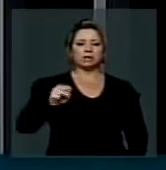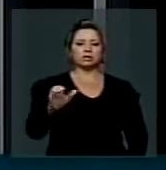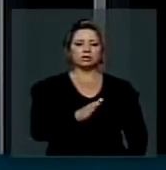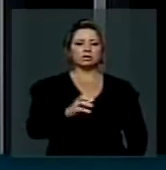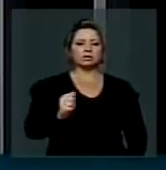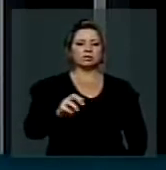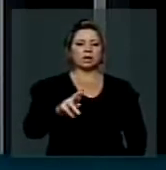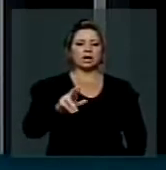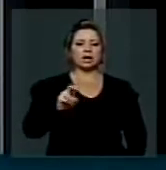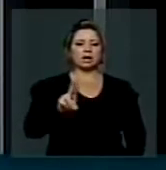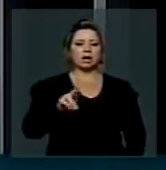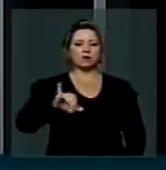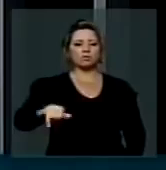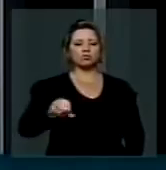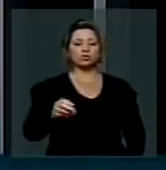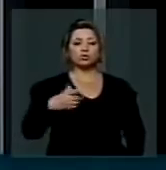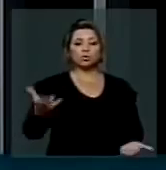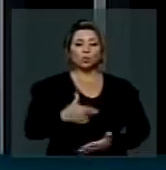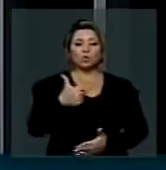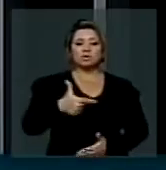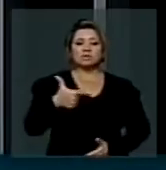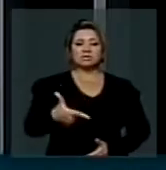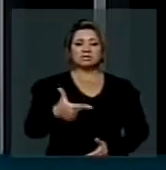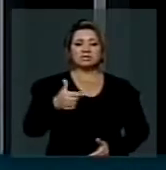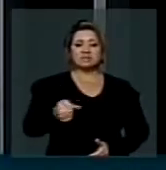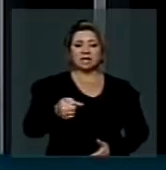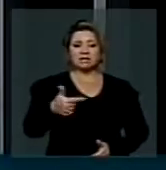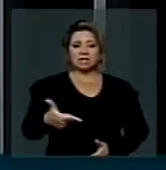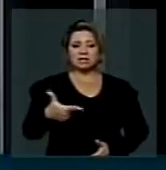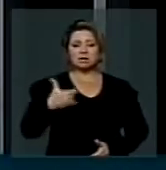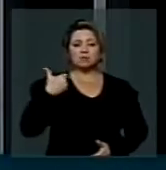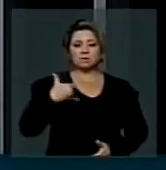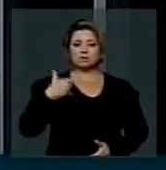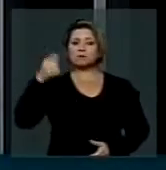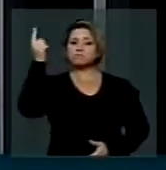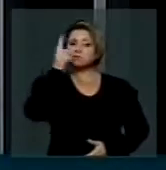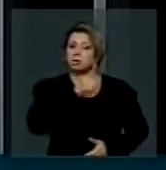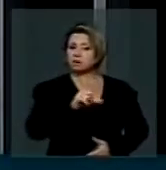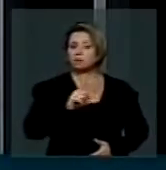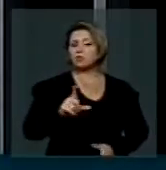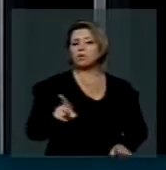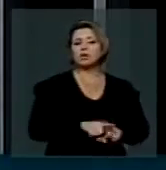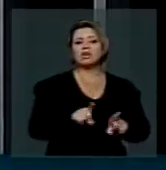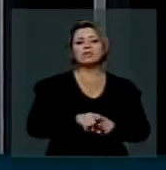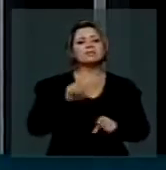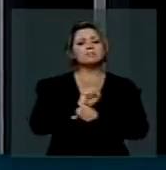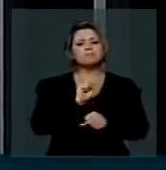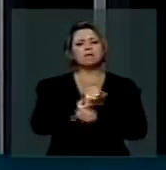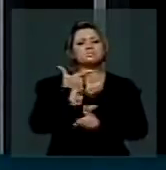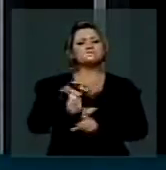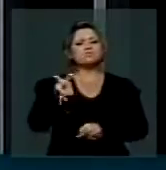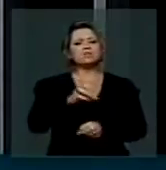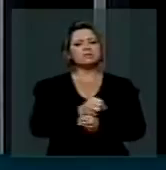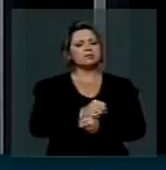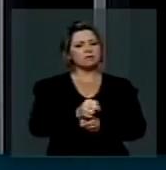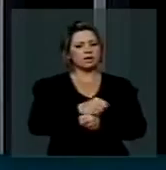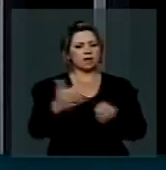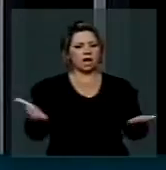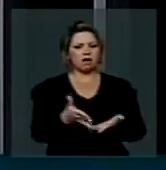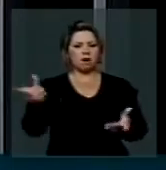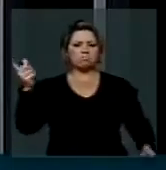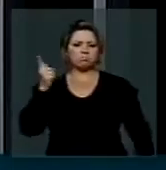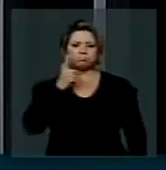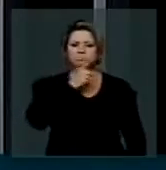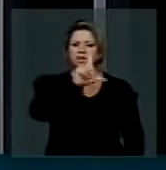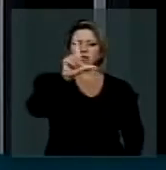anos de idade. Ganhou na Justiça. Teve que ir para a Justiça para reconhecer este grande invento feito